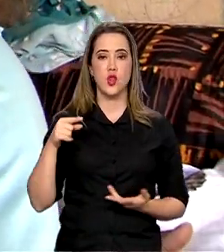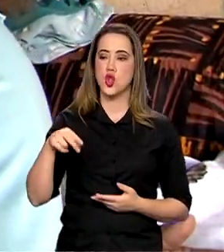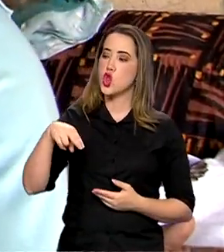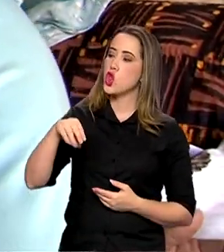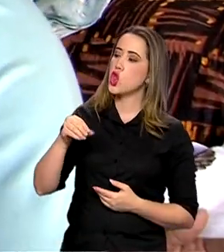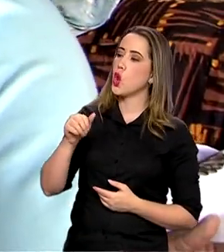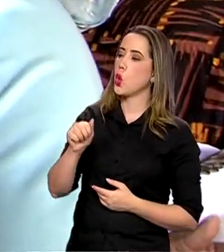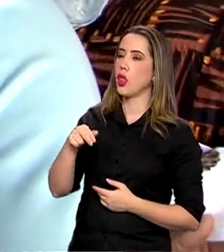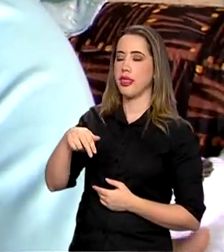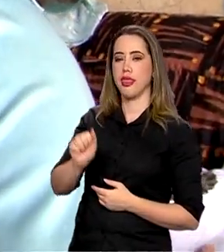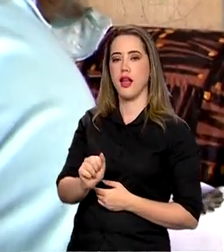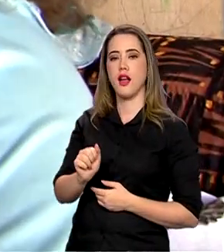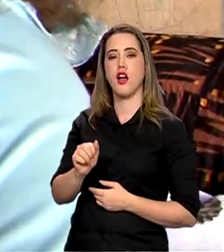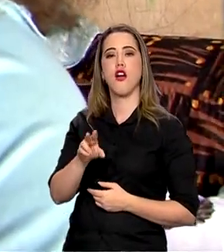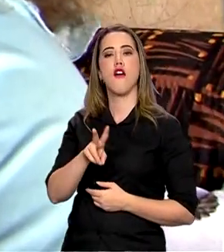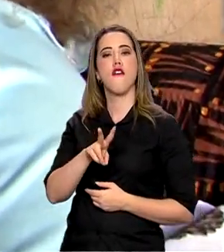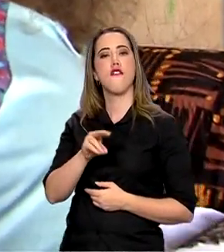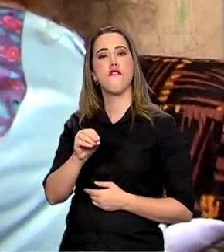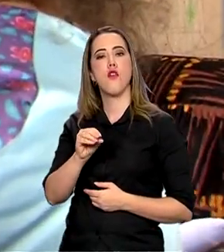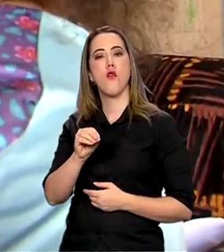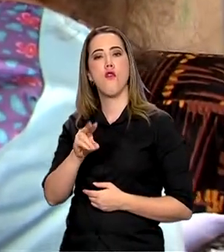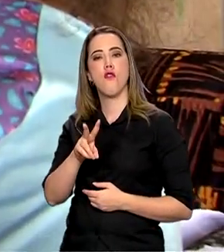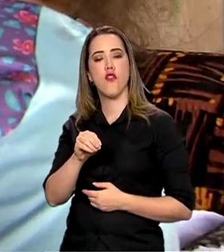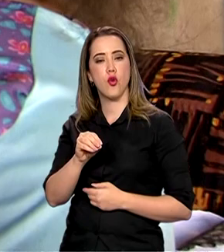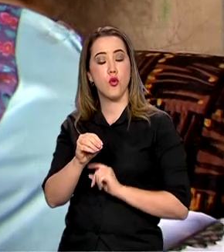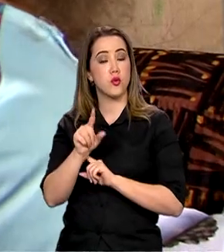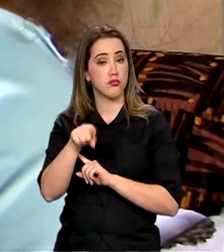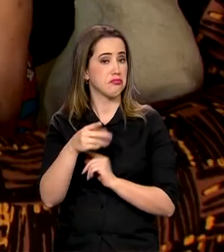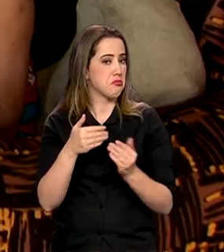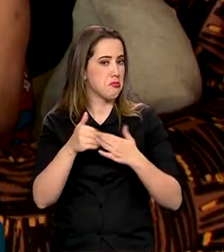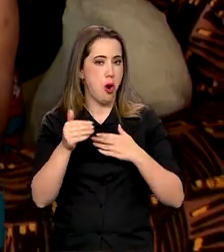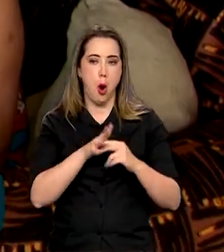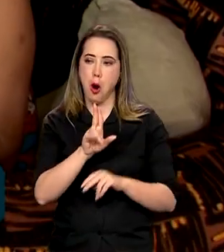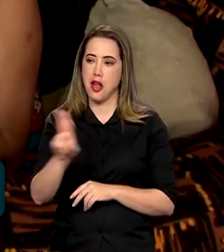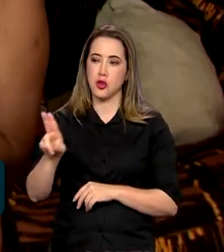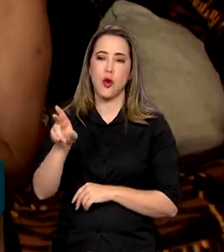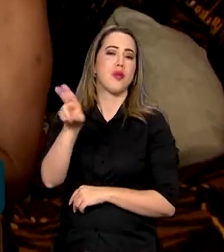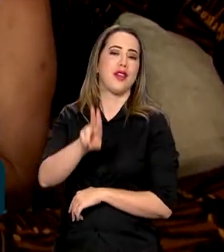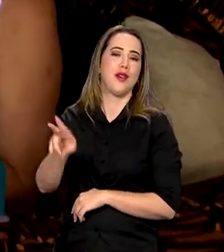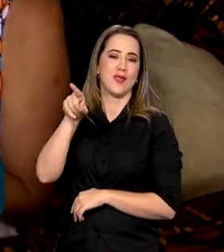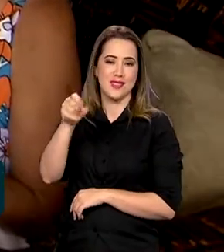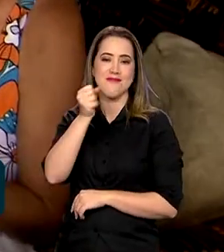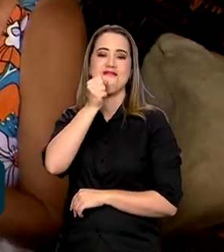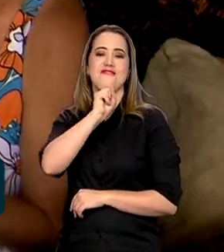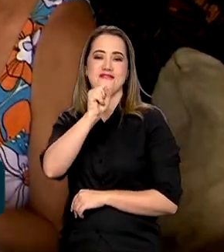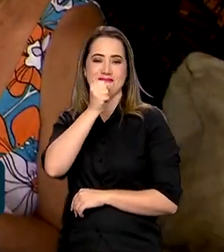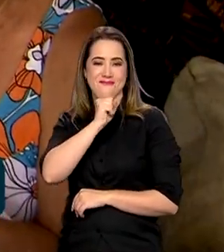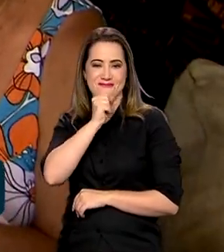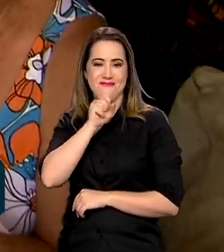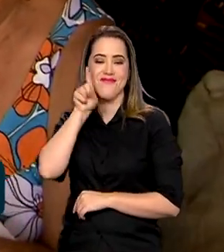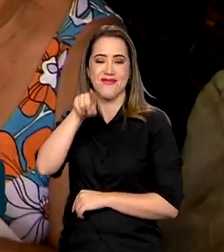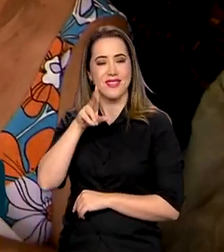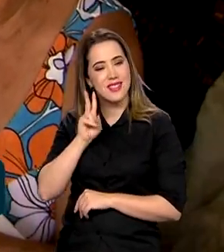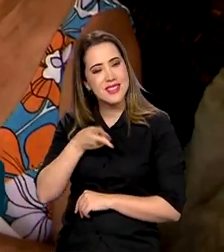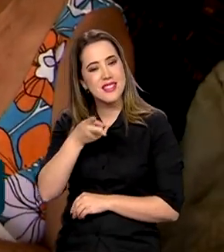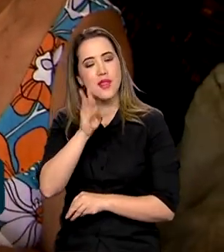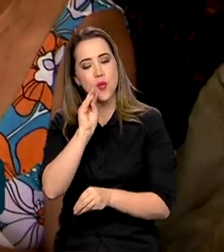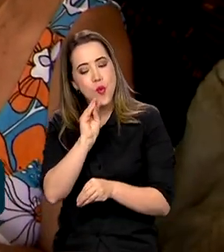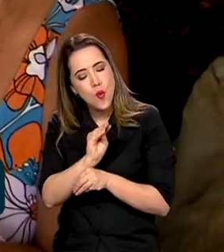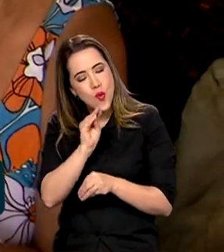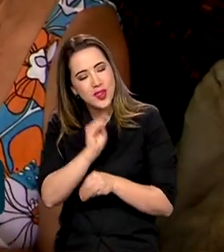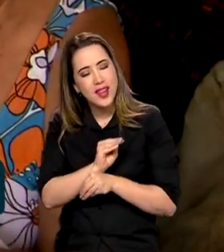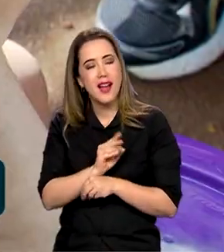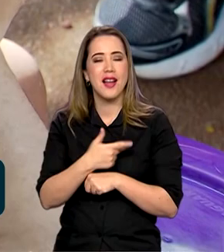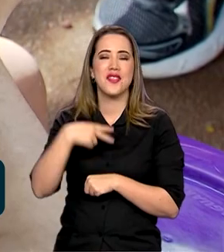vovô, abuela, vovó, seja lá como for, são eles que fazem parte das nossas mais doces